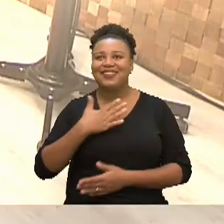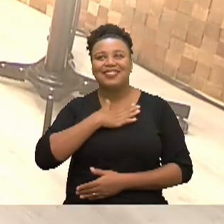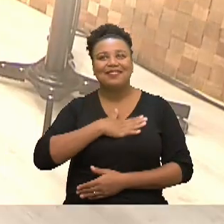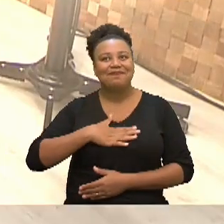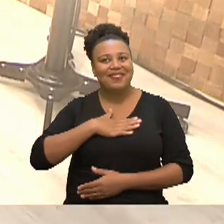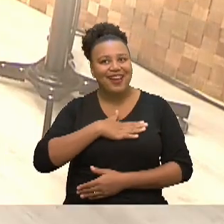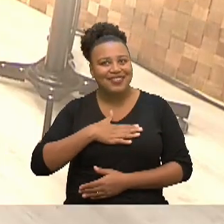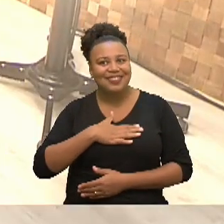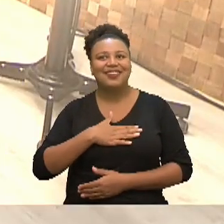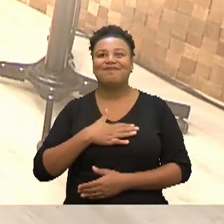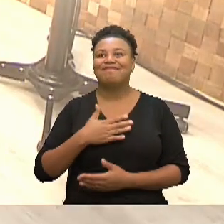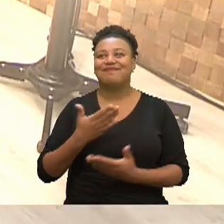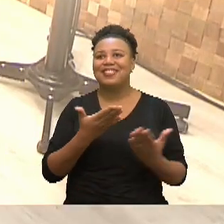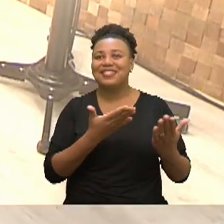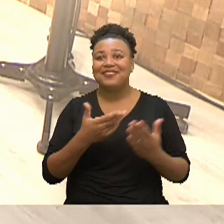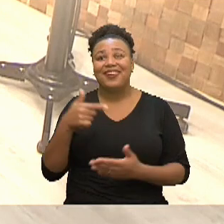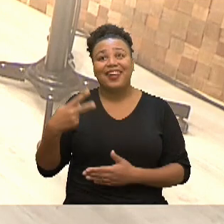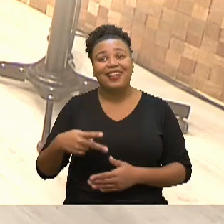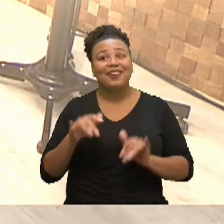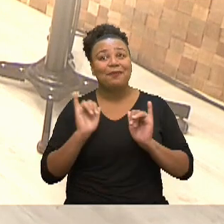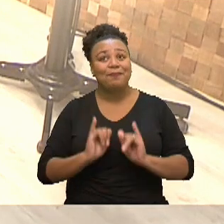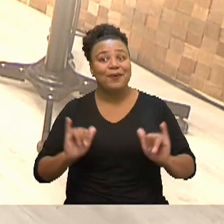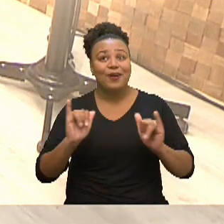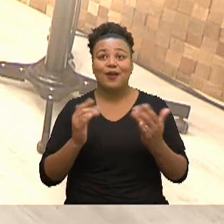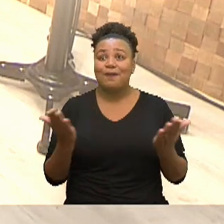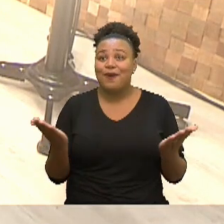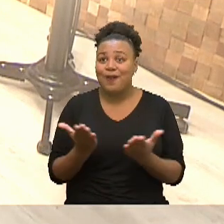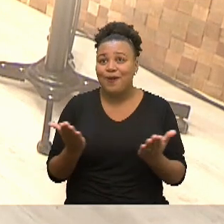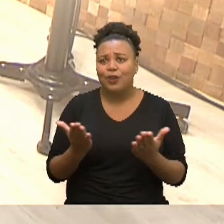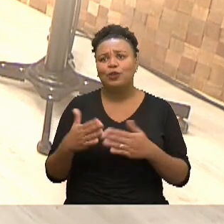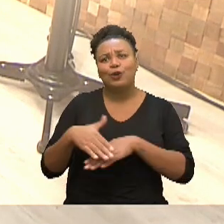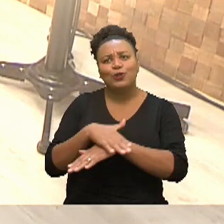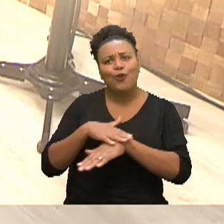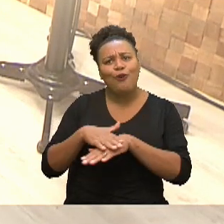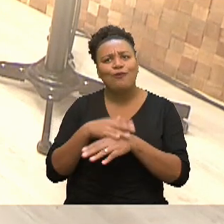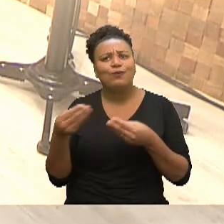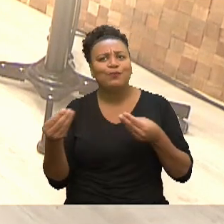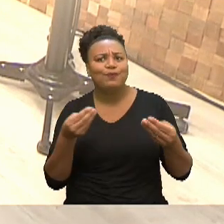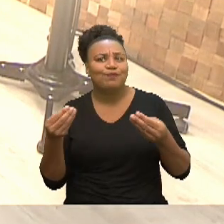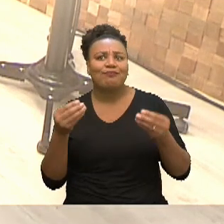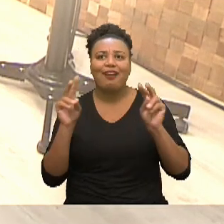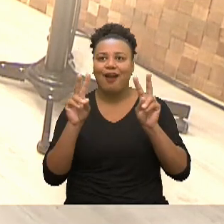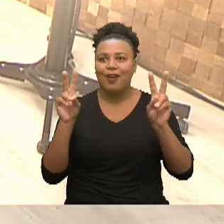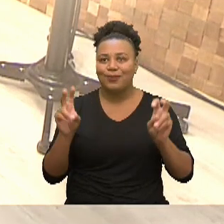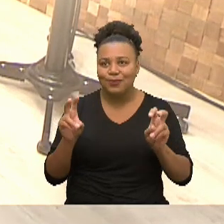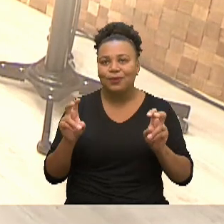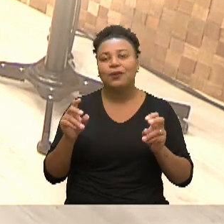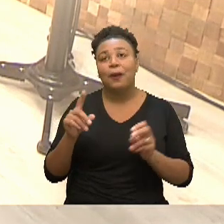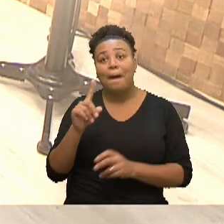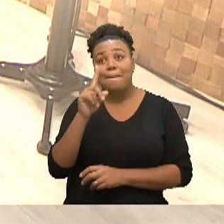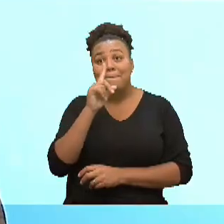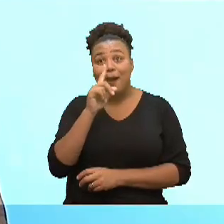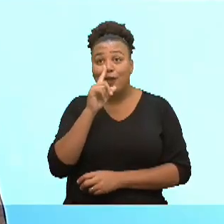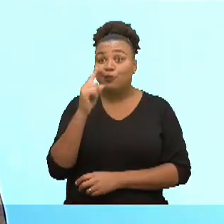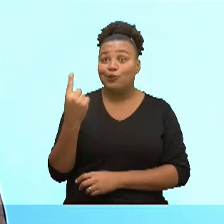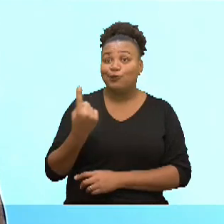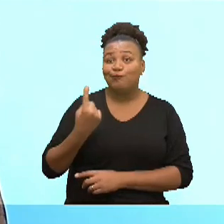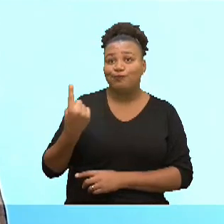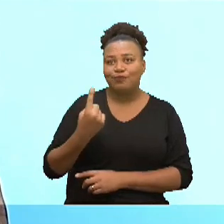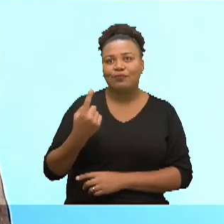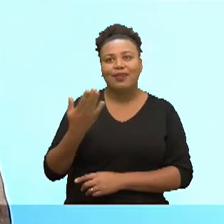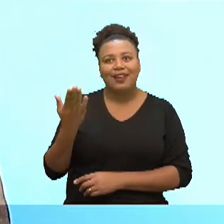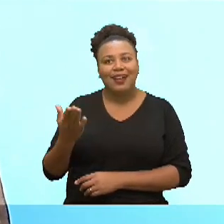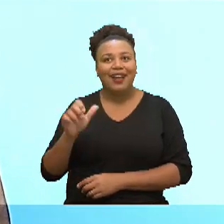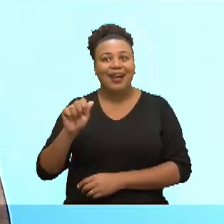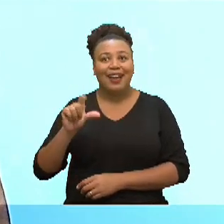prazer receber vocês aqui no nosso programa hoje para a gente conversar sobre esse assunto das mães solo. Aline,